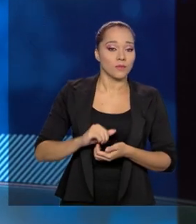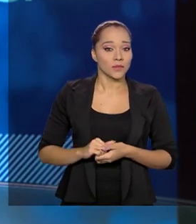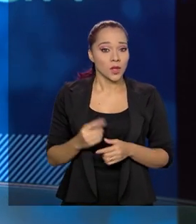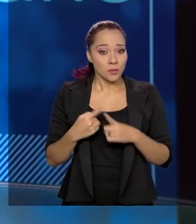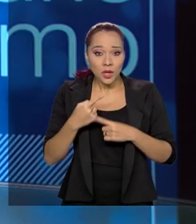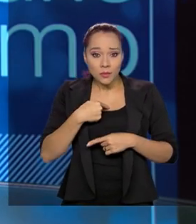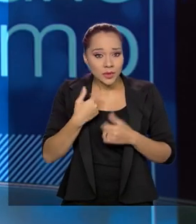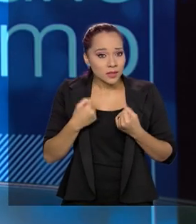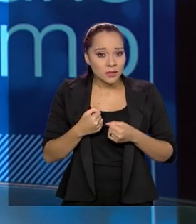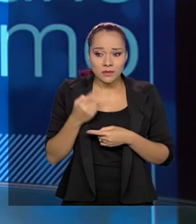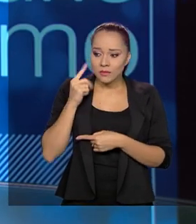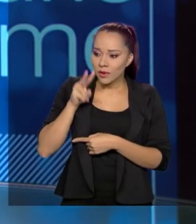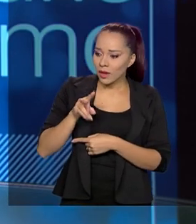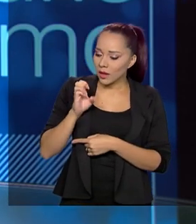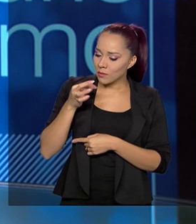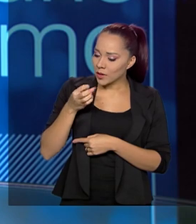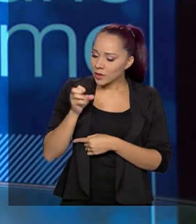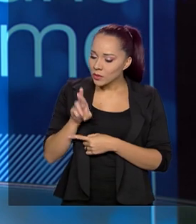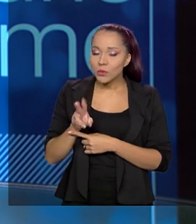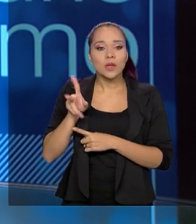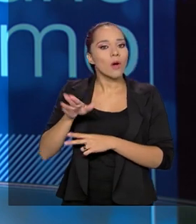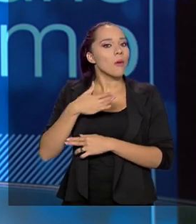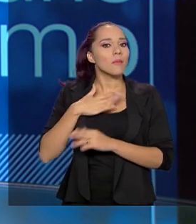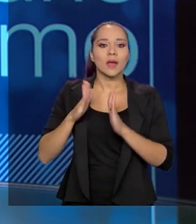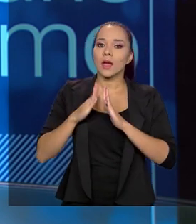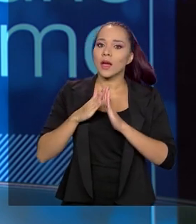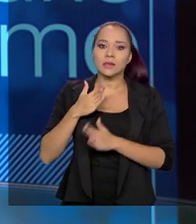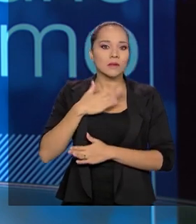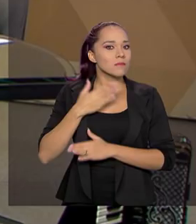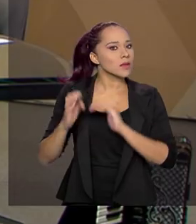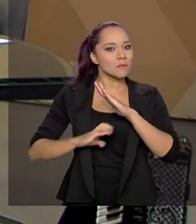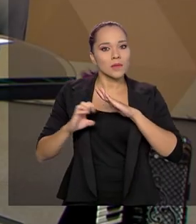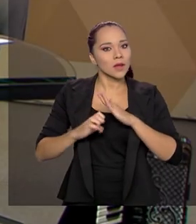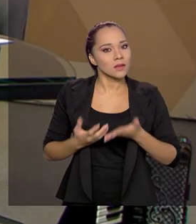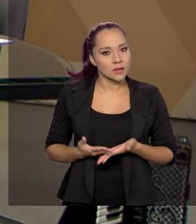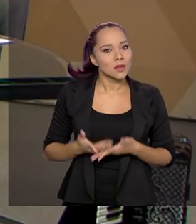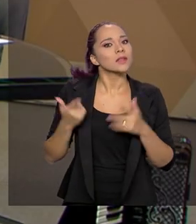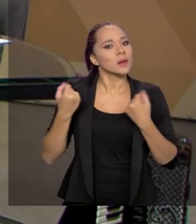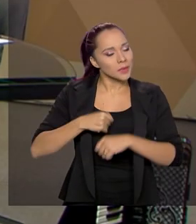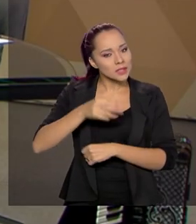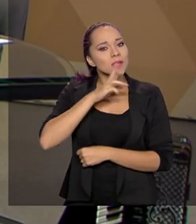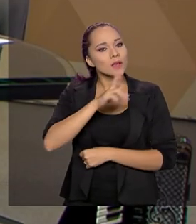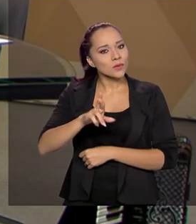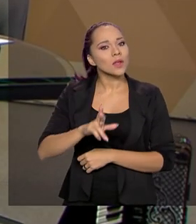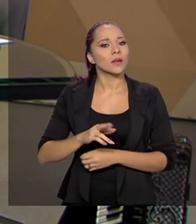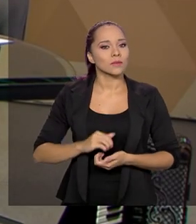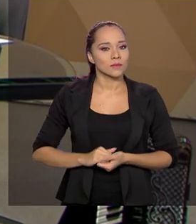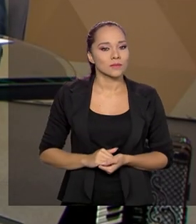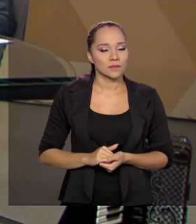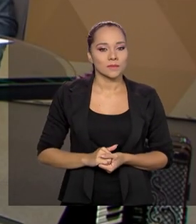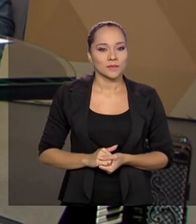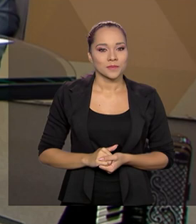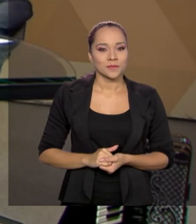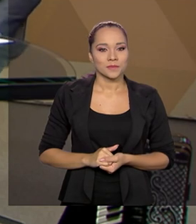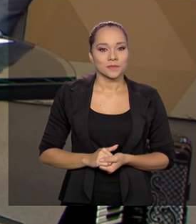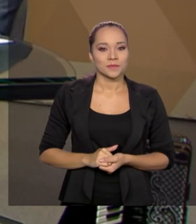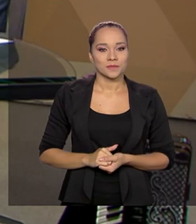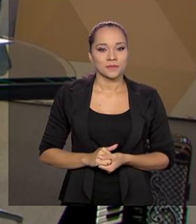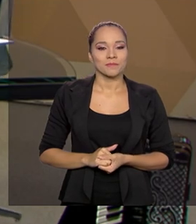tenho que tratar a Embratu como se fosse a minha casa, a minha empresa. Então, ela tem que dar resultado. Entendeu? Bom,